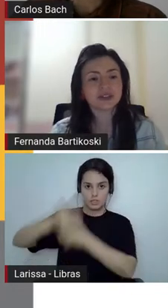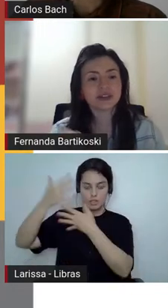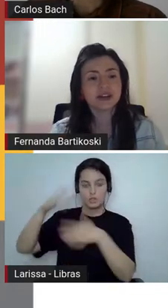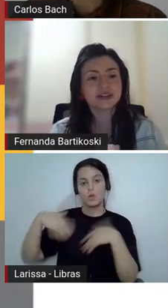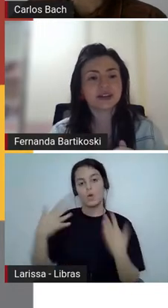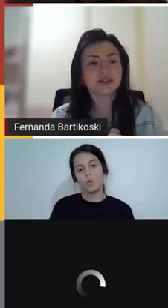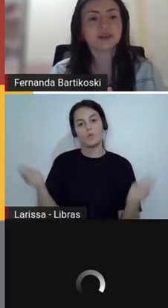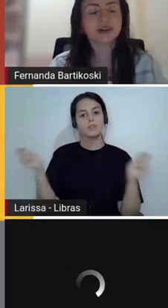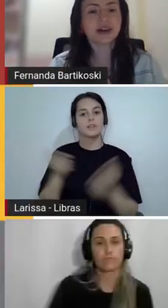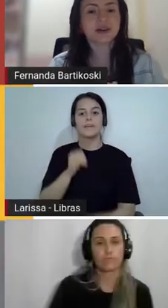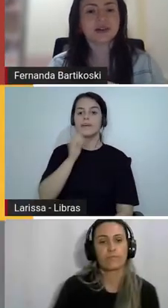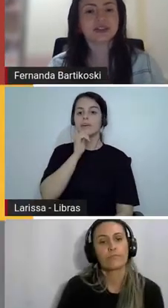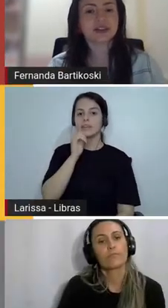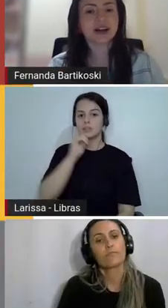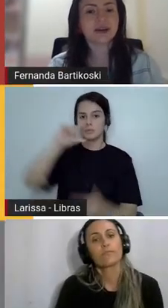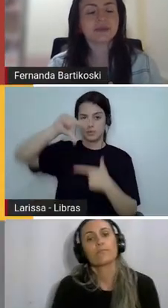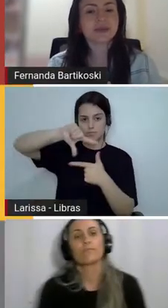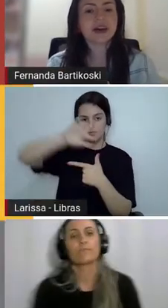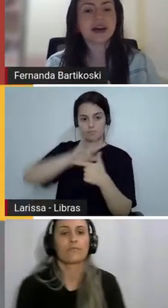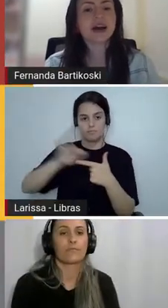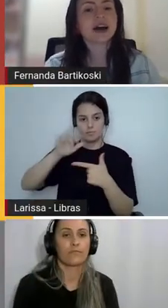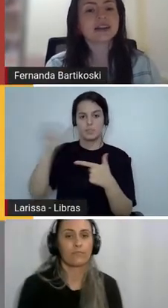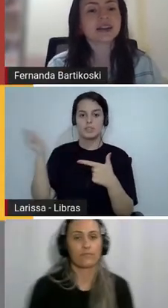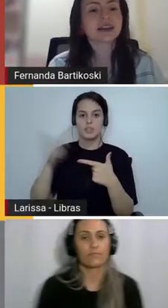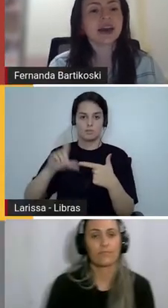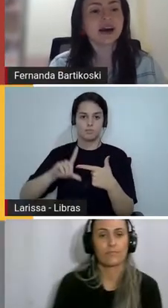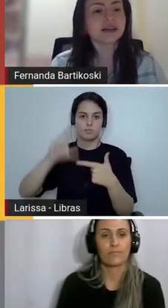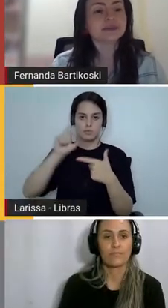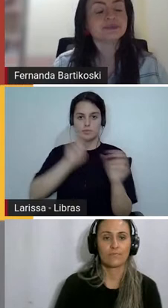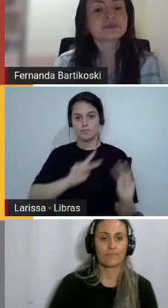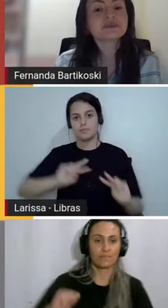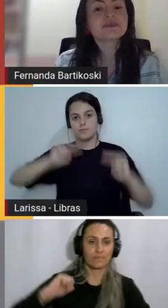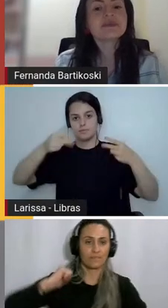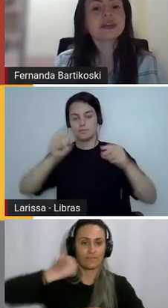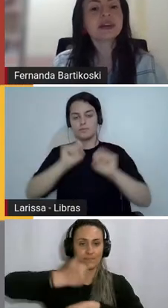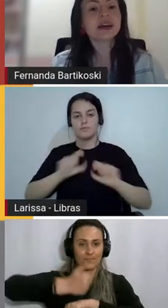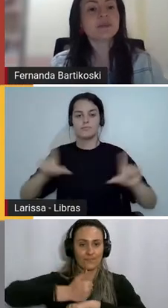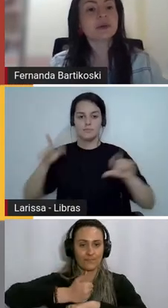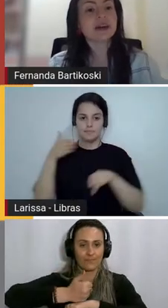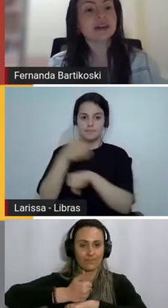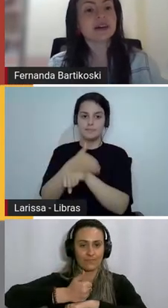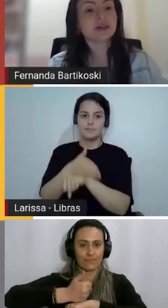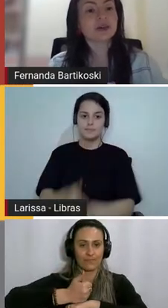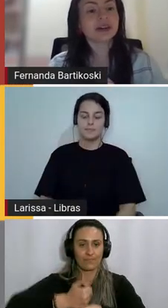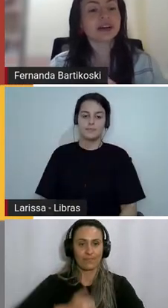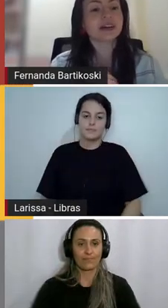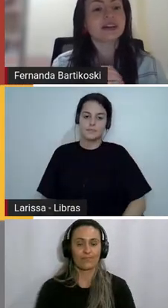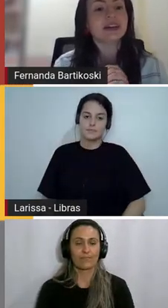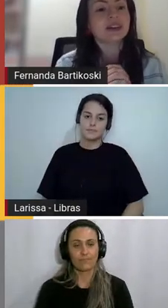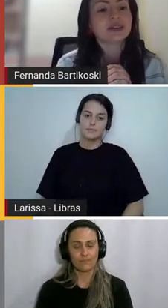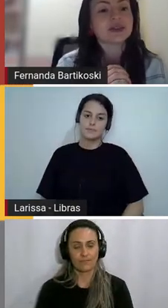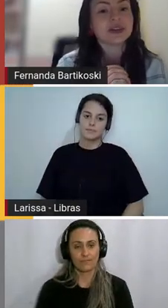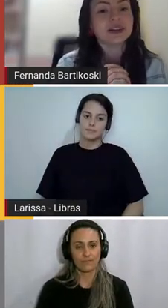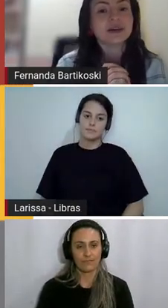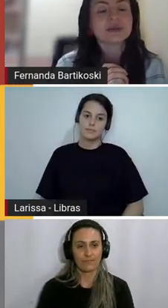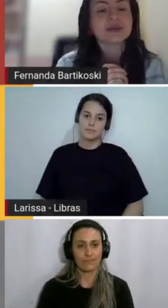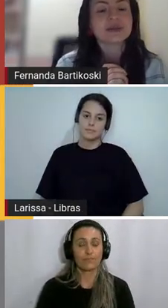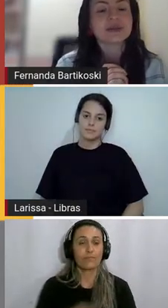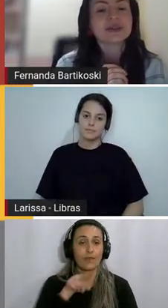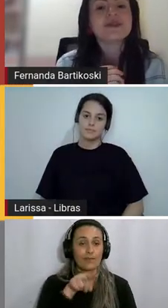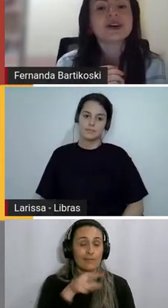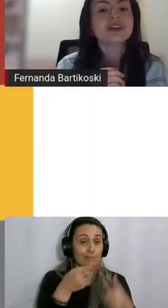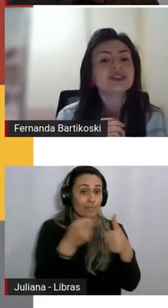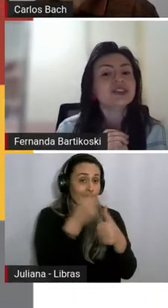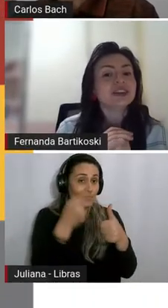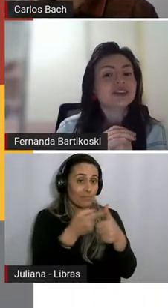celular de vocês, lendo o QR Code que ficarem ali na tela. E a primeira crônica que nós escolhemos